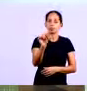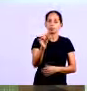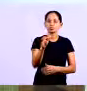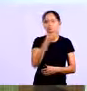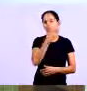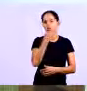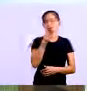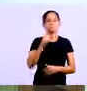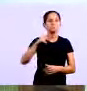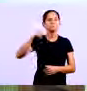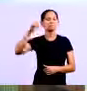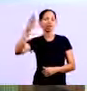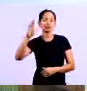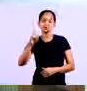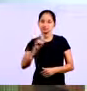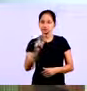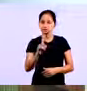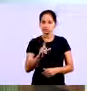nem mais nem menos